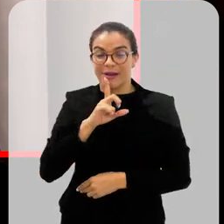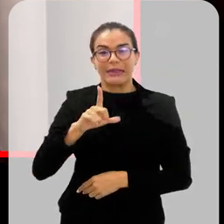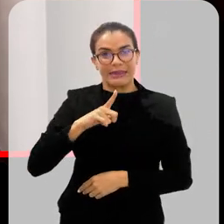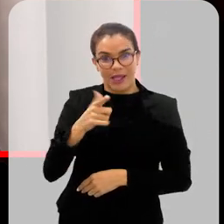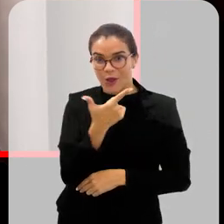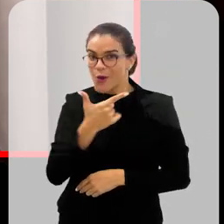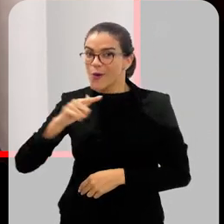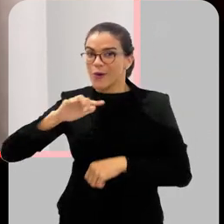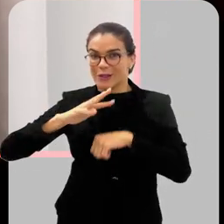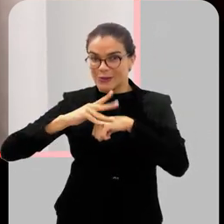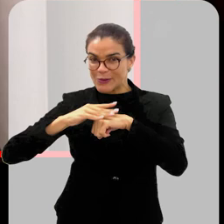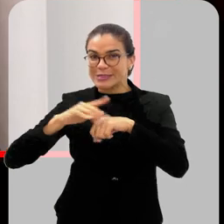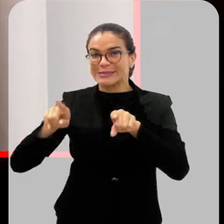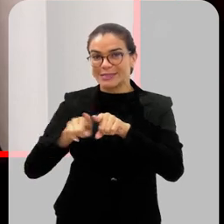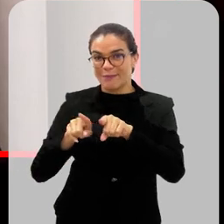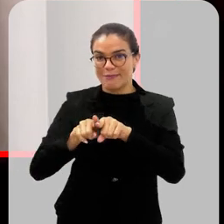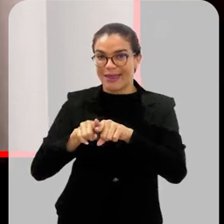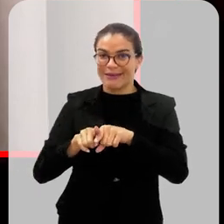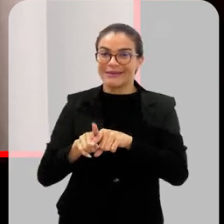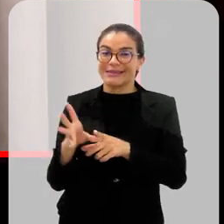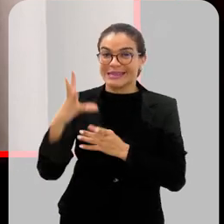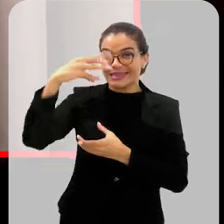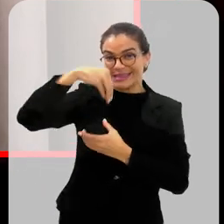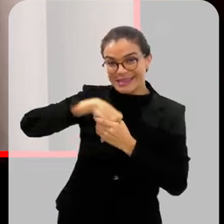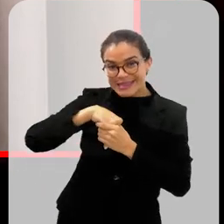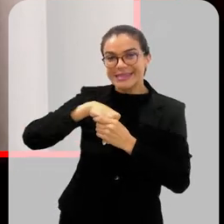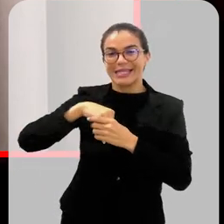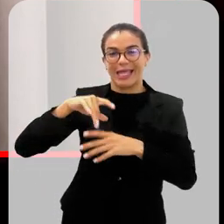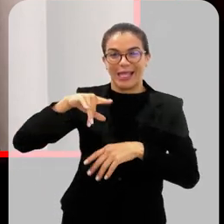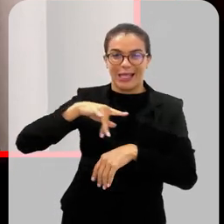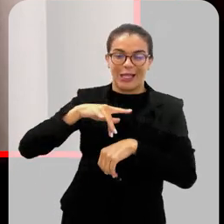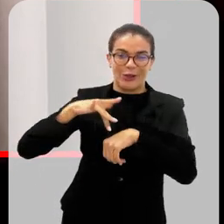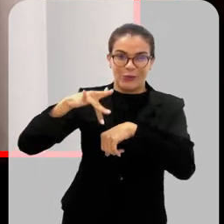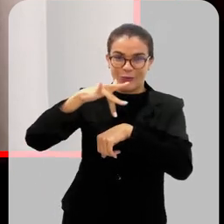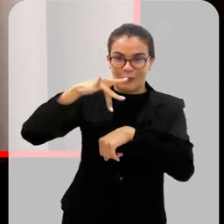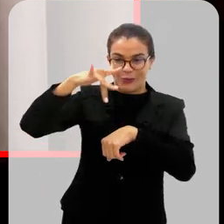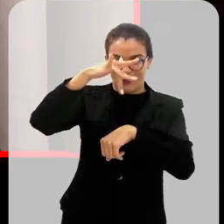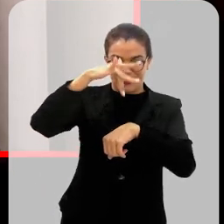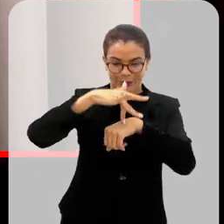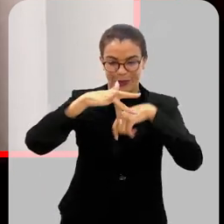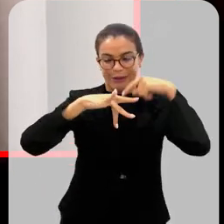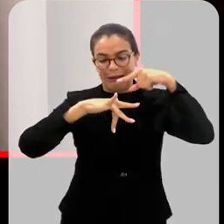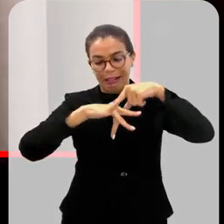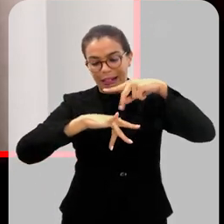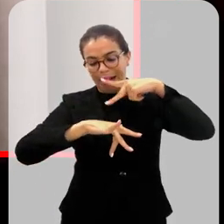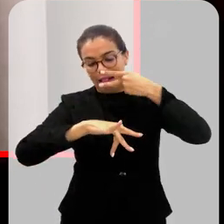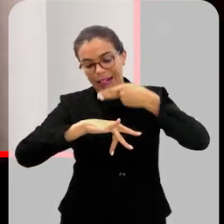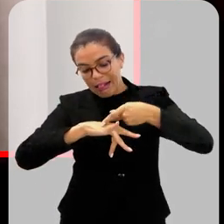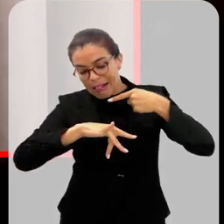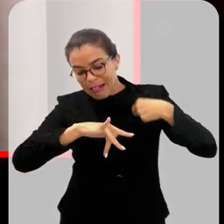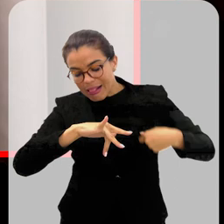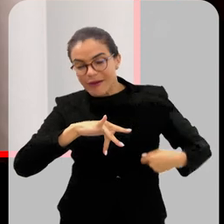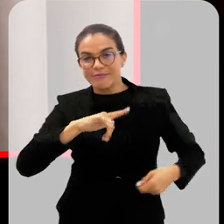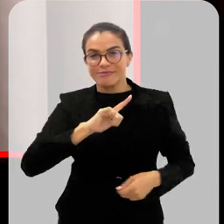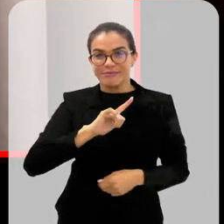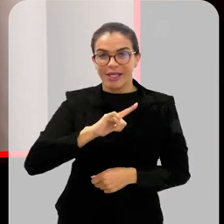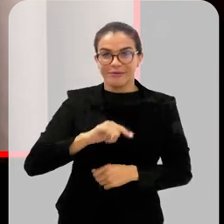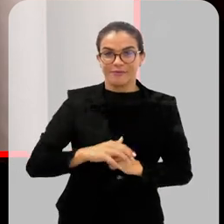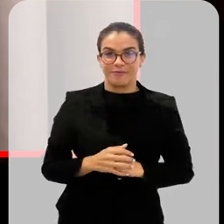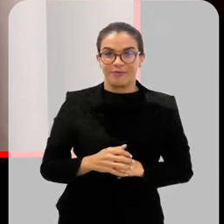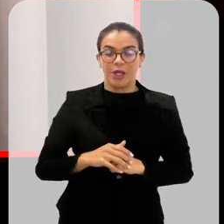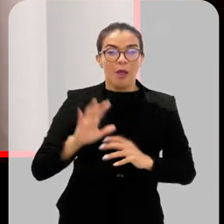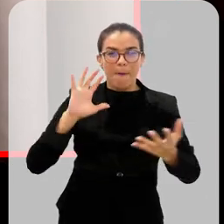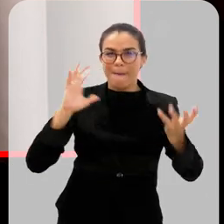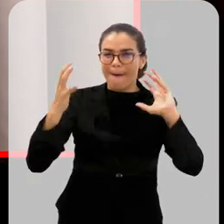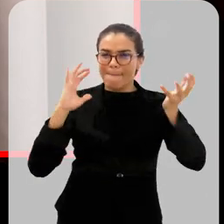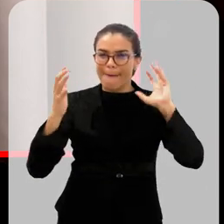doenças que são transmitidas pelo Aedes aegypti que ainda não chegaram aqui no Brasil. Mas a gente vê uma perspectiva disso acontecer. Uma vez que tem